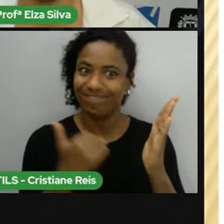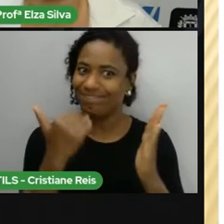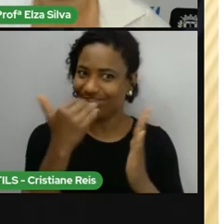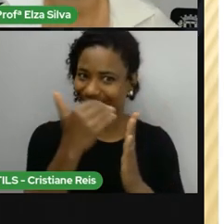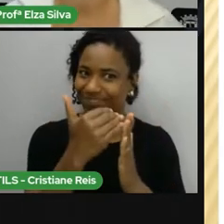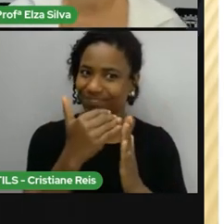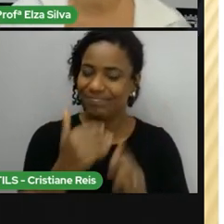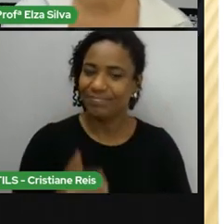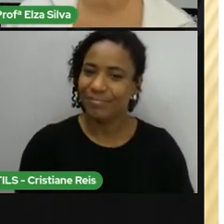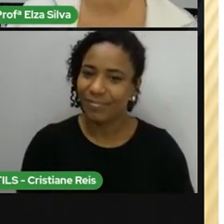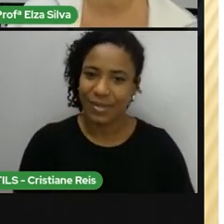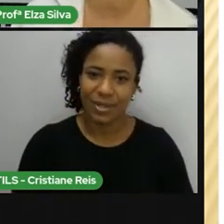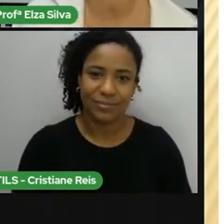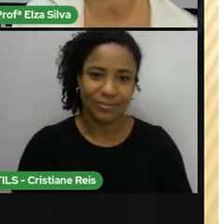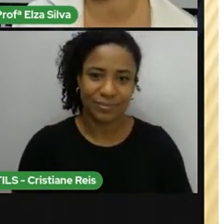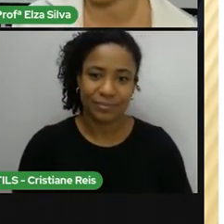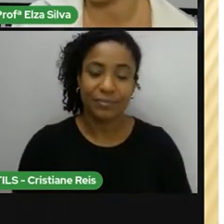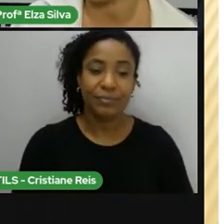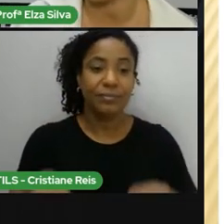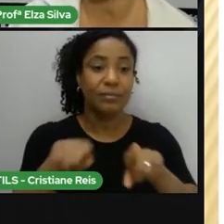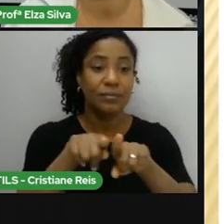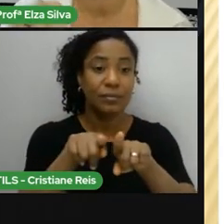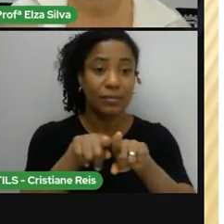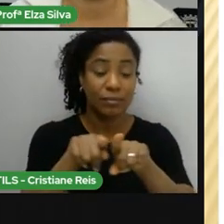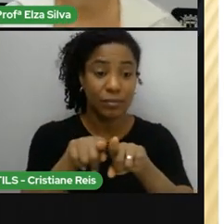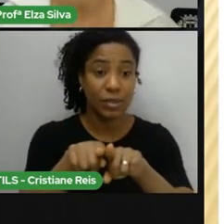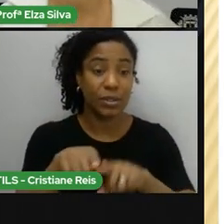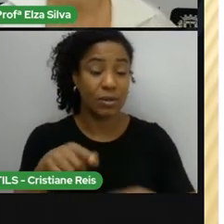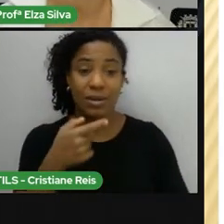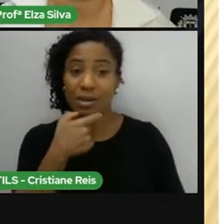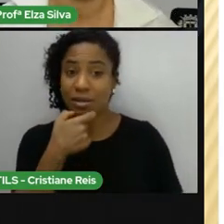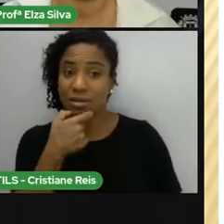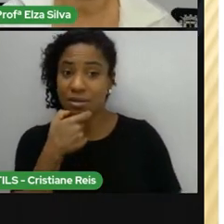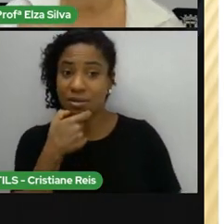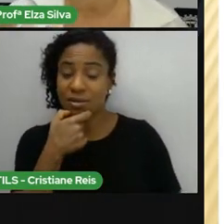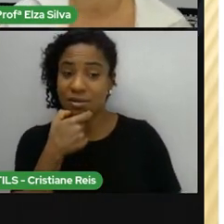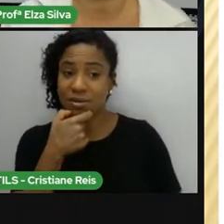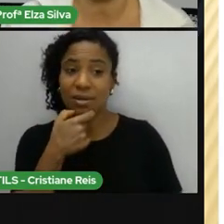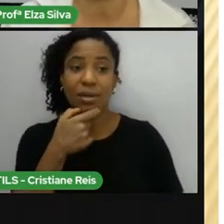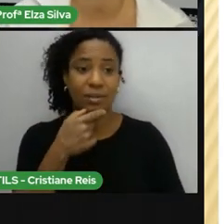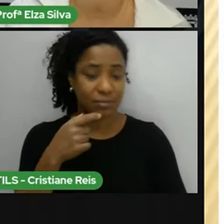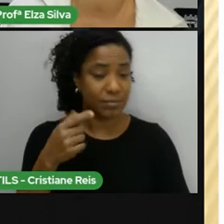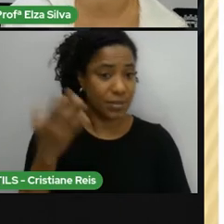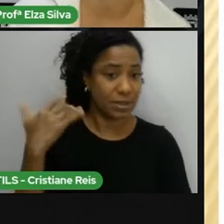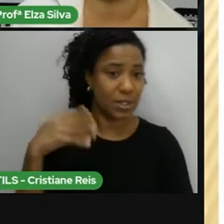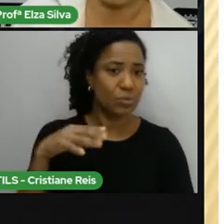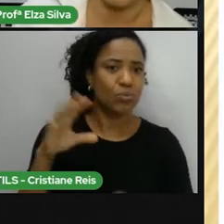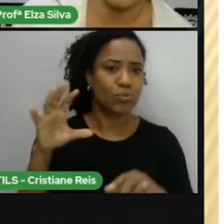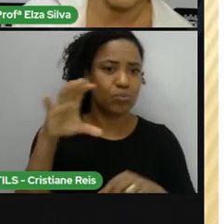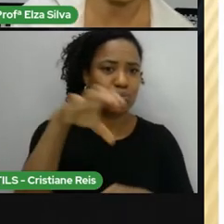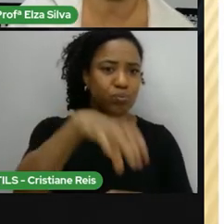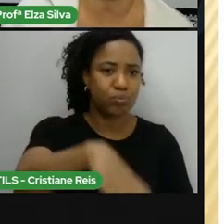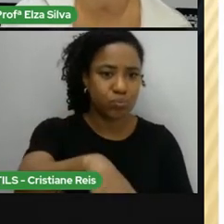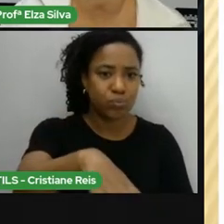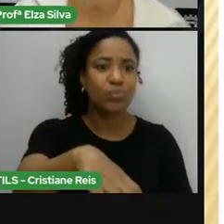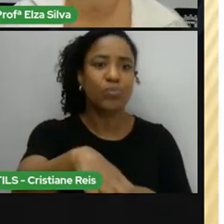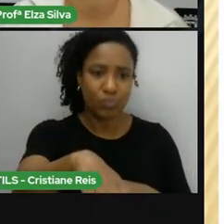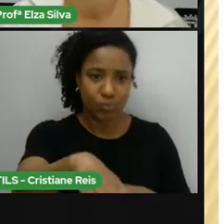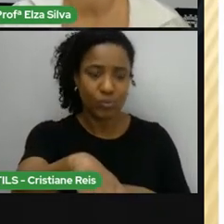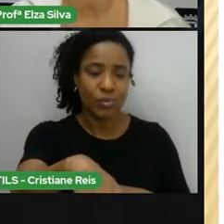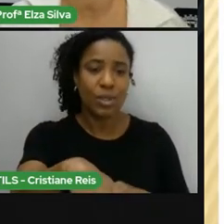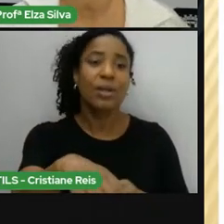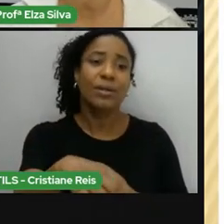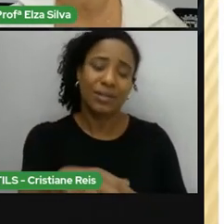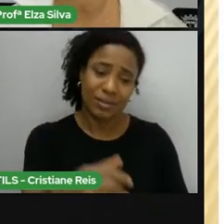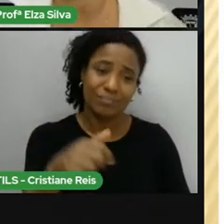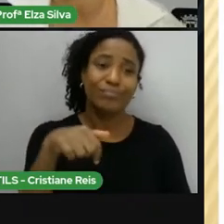Inglesa O país ainda Carrega traços Dessa cultura Como é o caso Como eu já disse Anteriormente Da língua